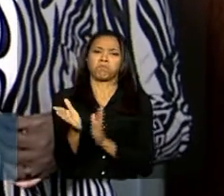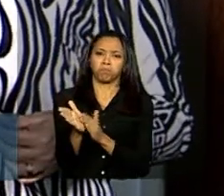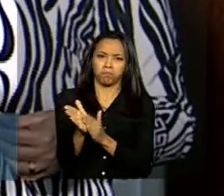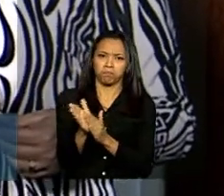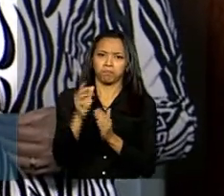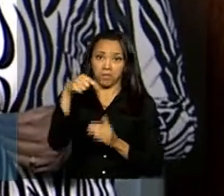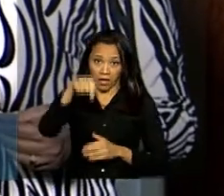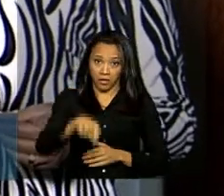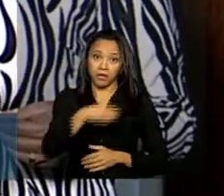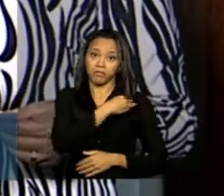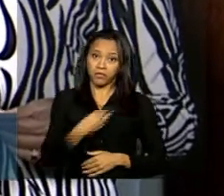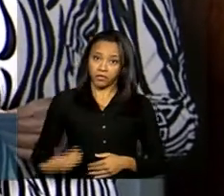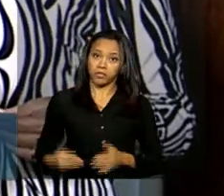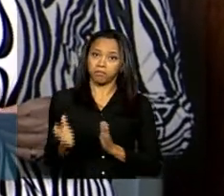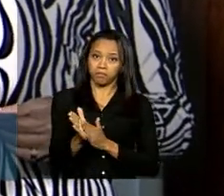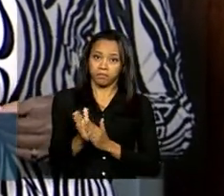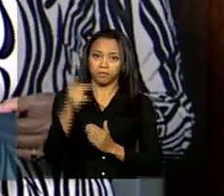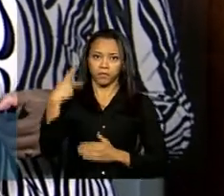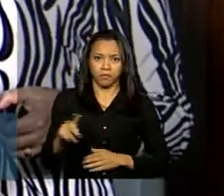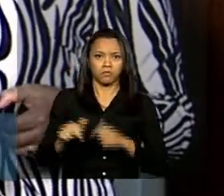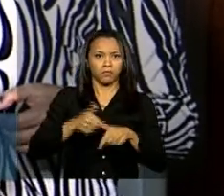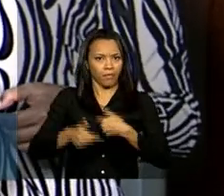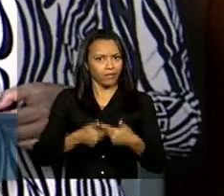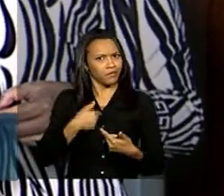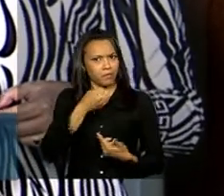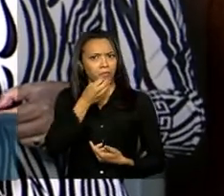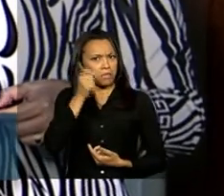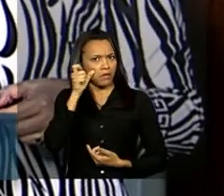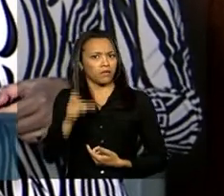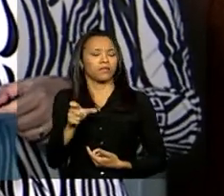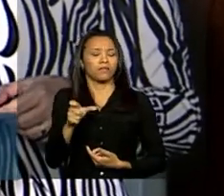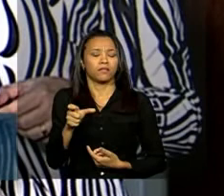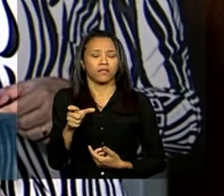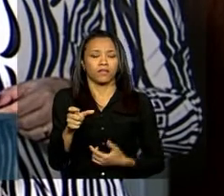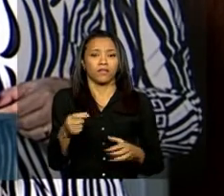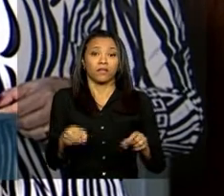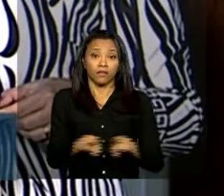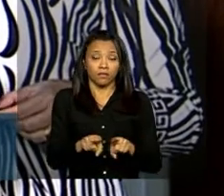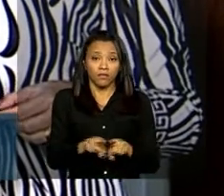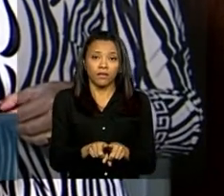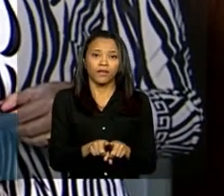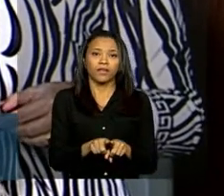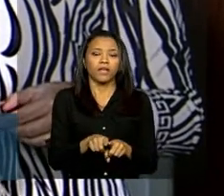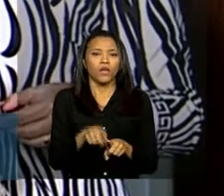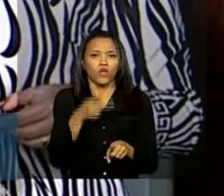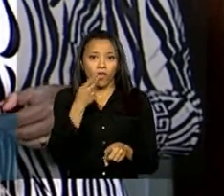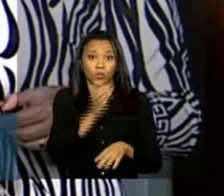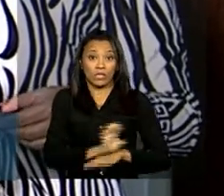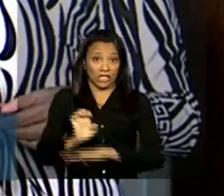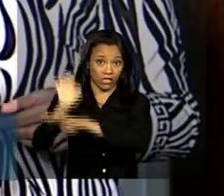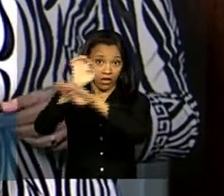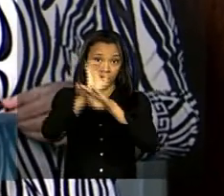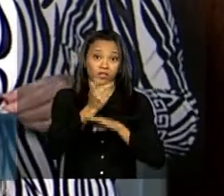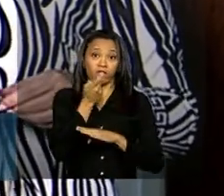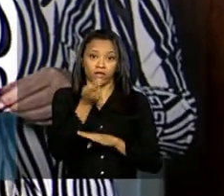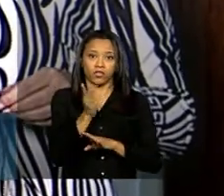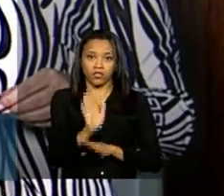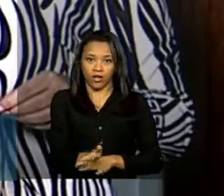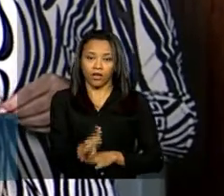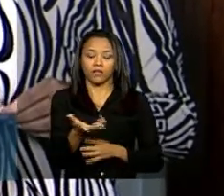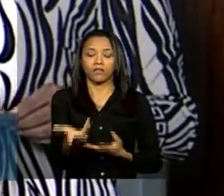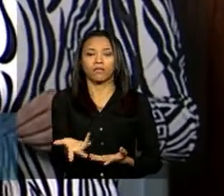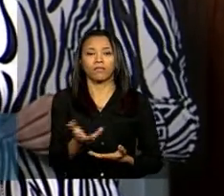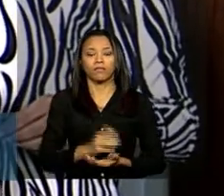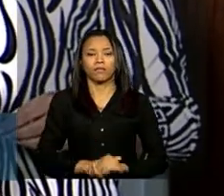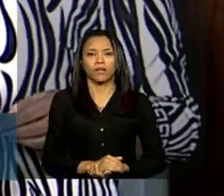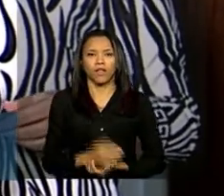ministra aqui dentro interessante isso e eu estou olhando esses estados que eu estou citando tá bom então vou dizer que